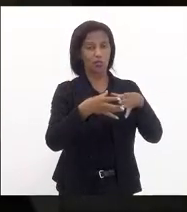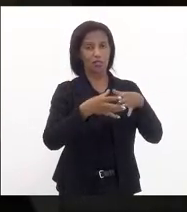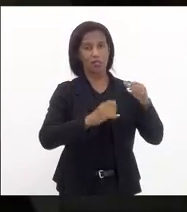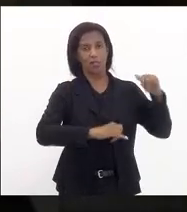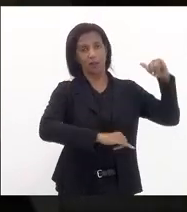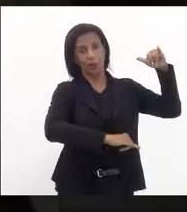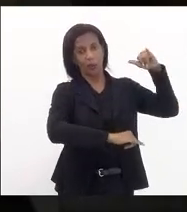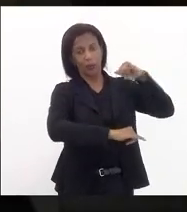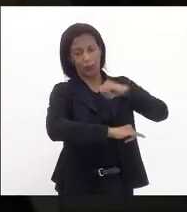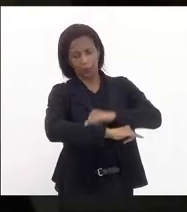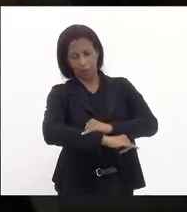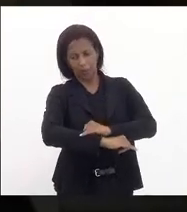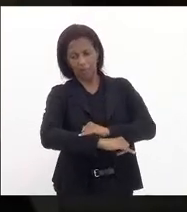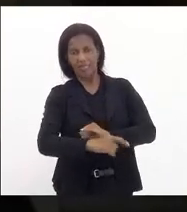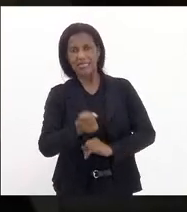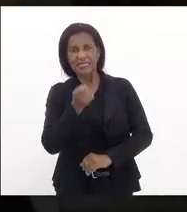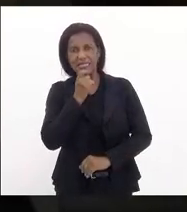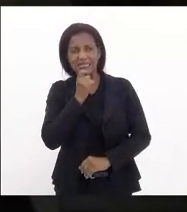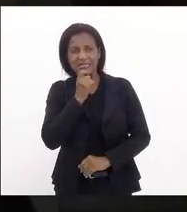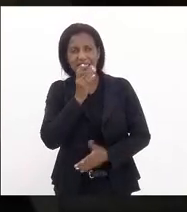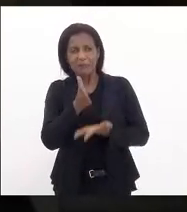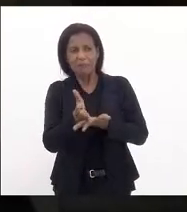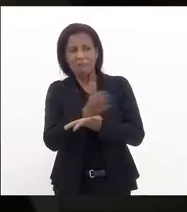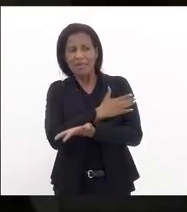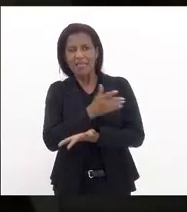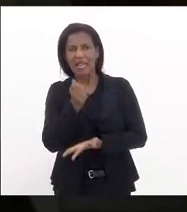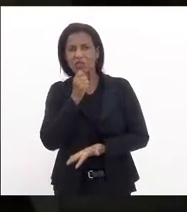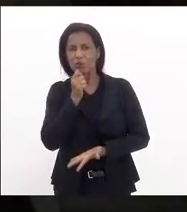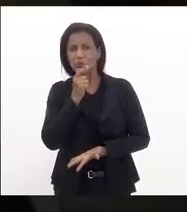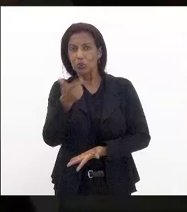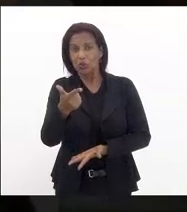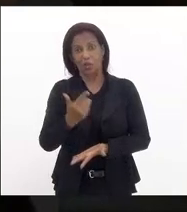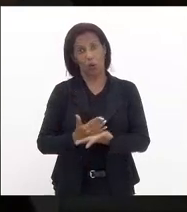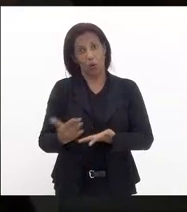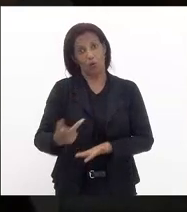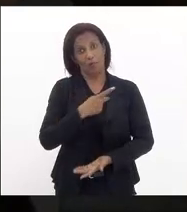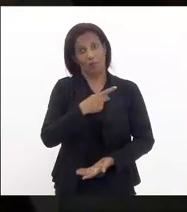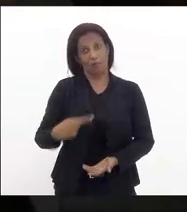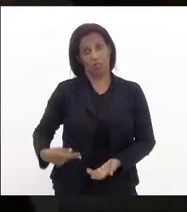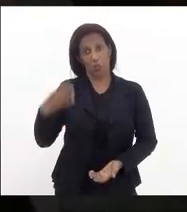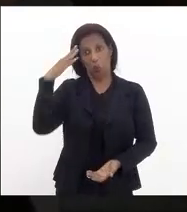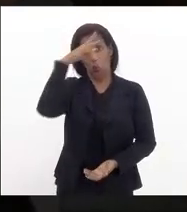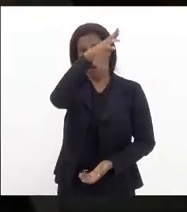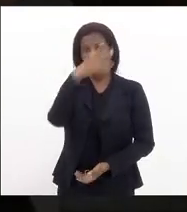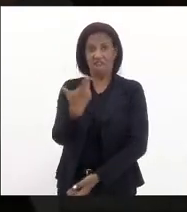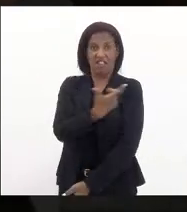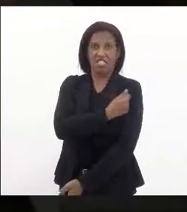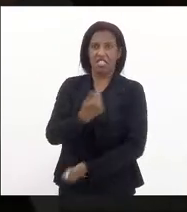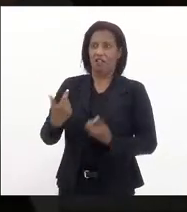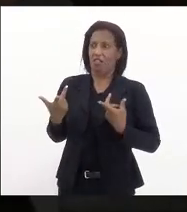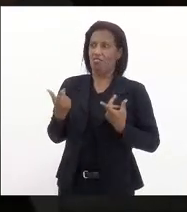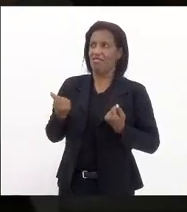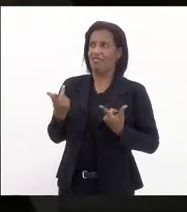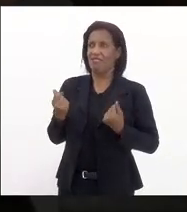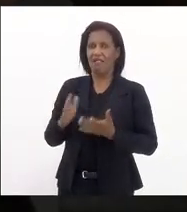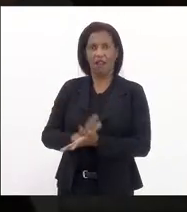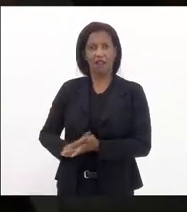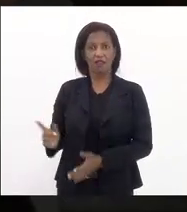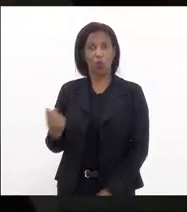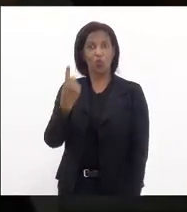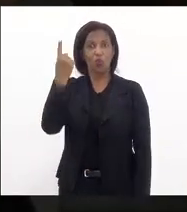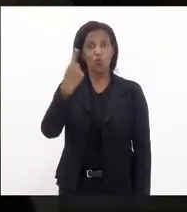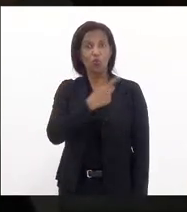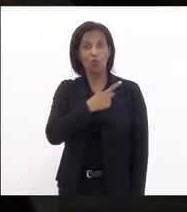não tinha isso parte da delegação brasileira começar pelo presidente que não tomou vacina aliás o único